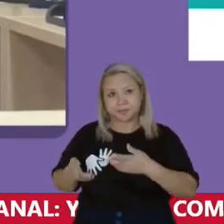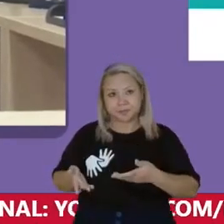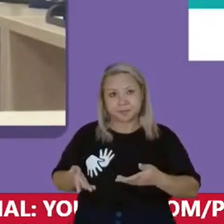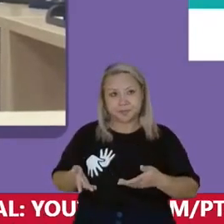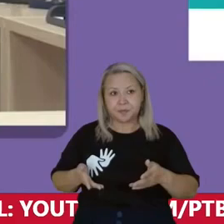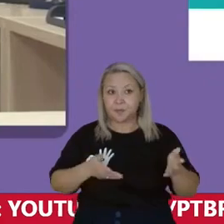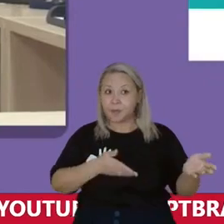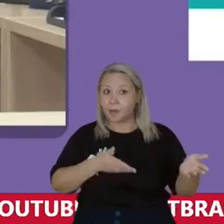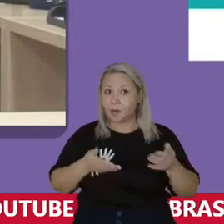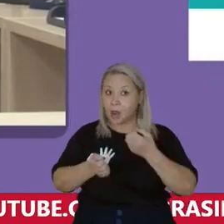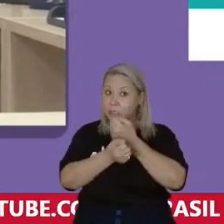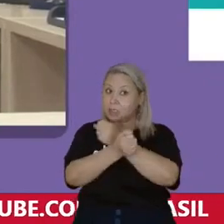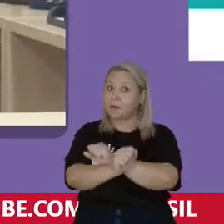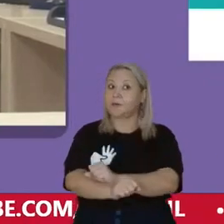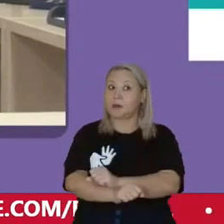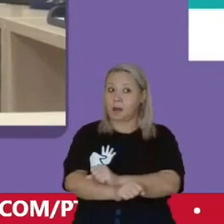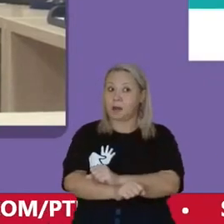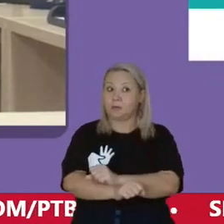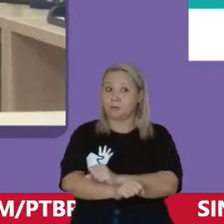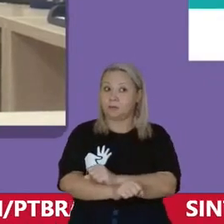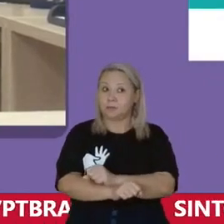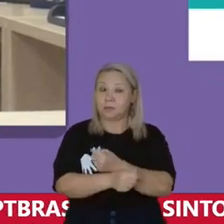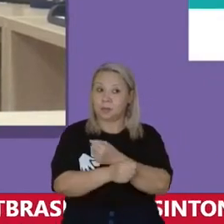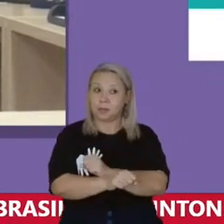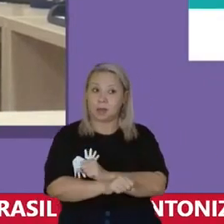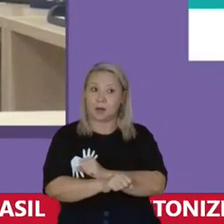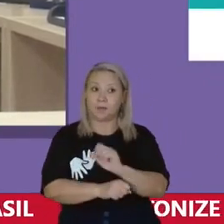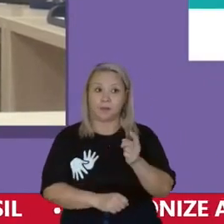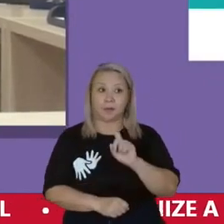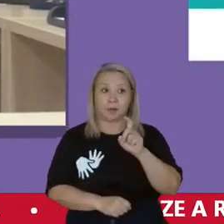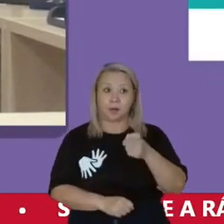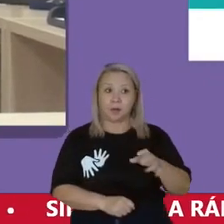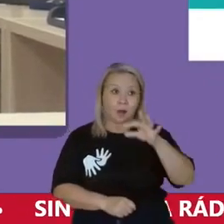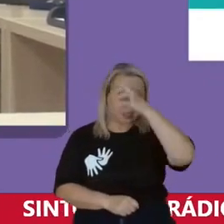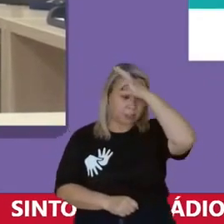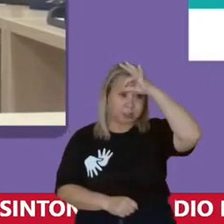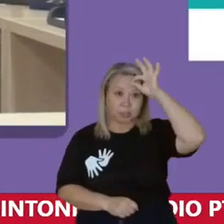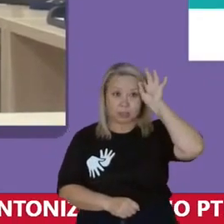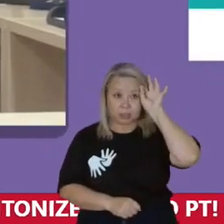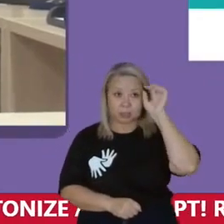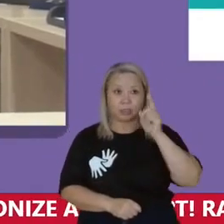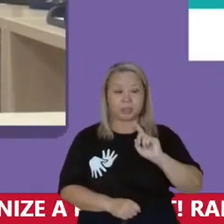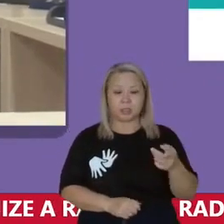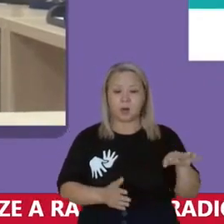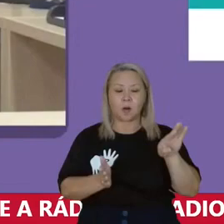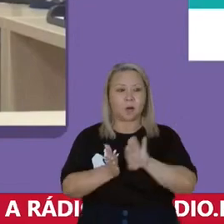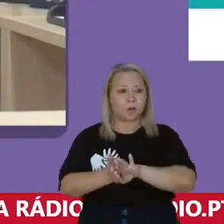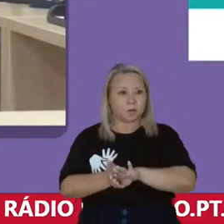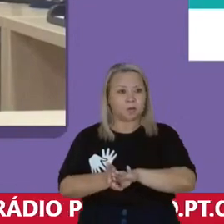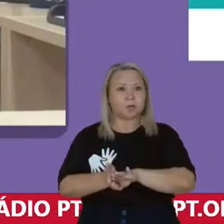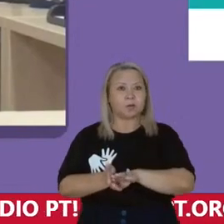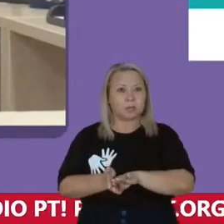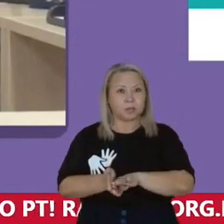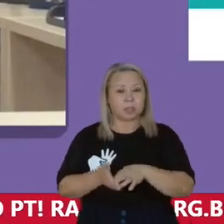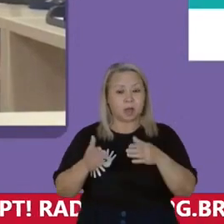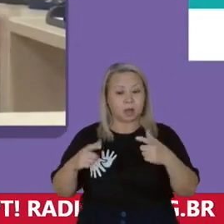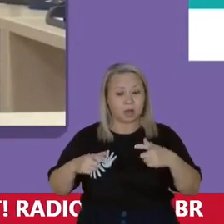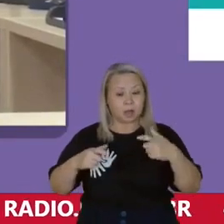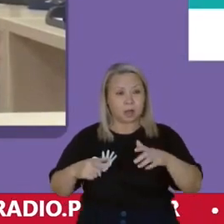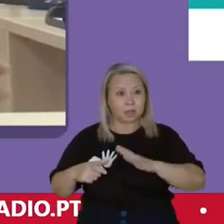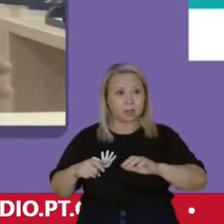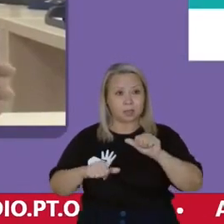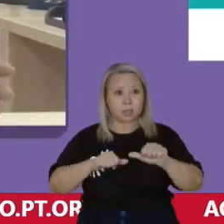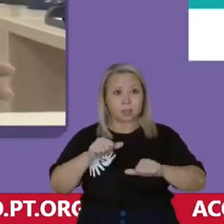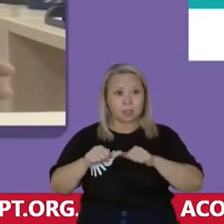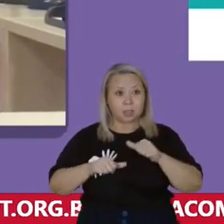vieram escravizados Escravizados não eram ignorantes Eles chegaram e aqui se tornaram